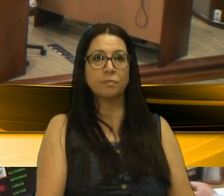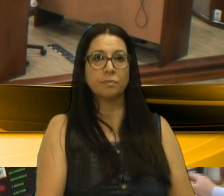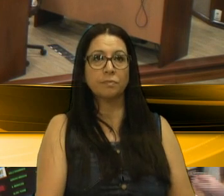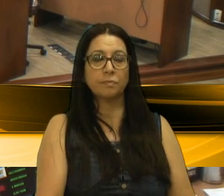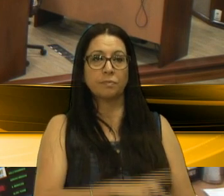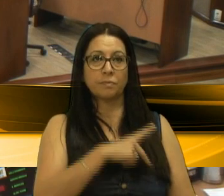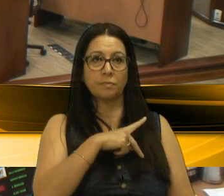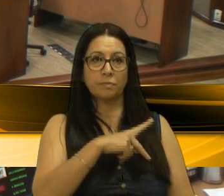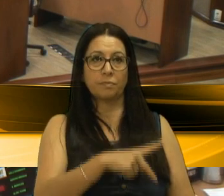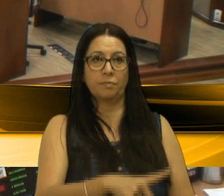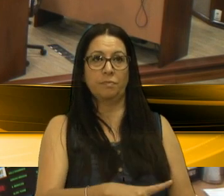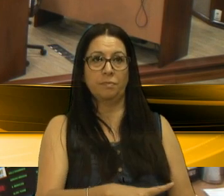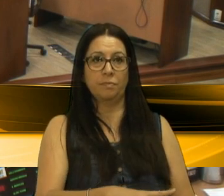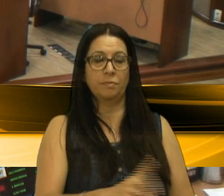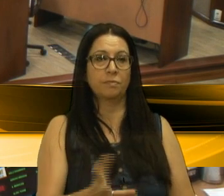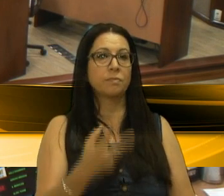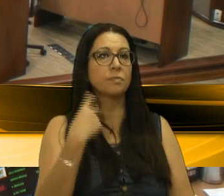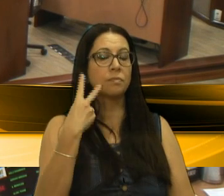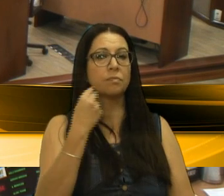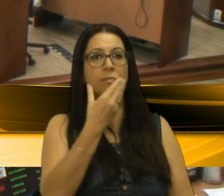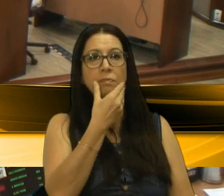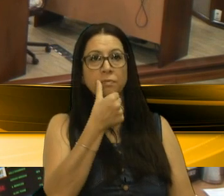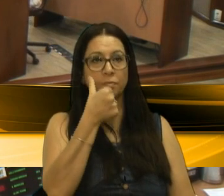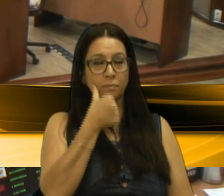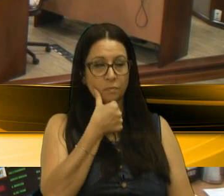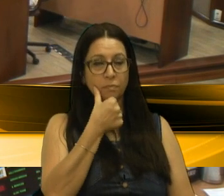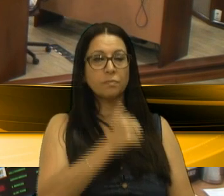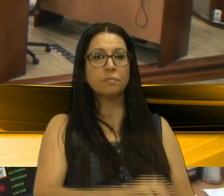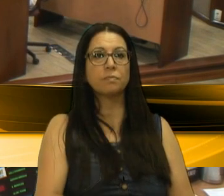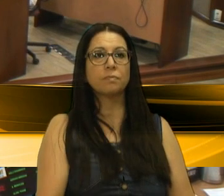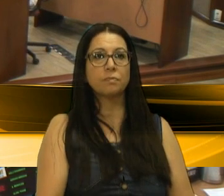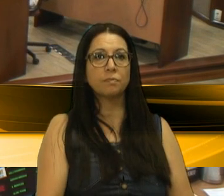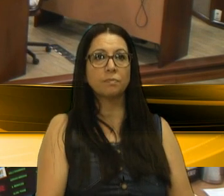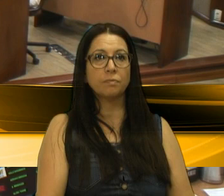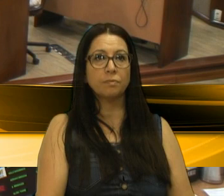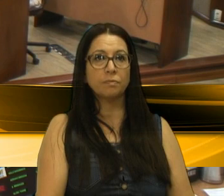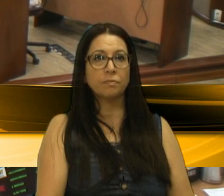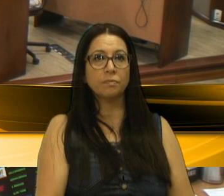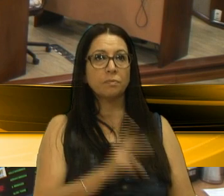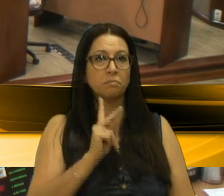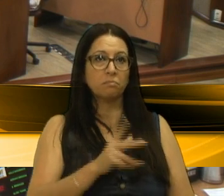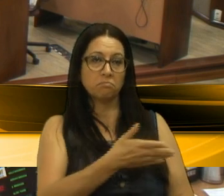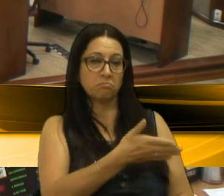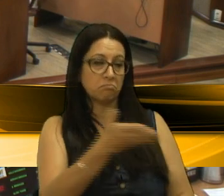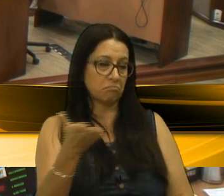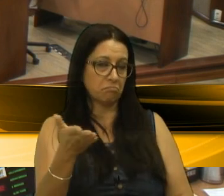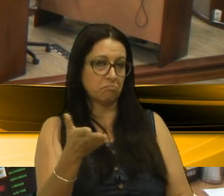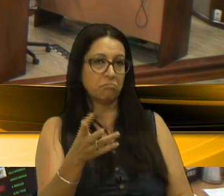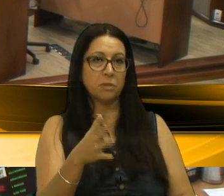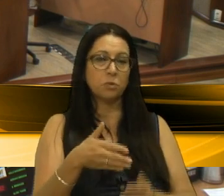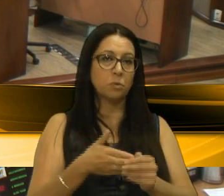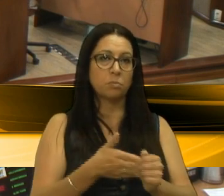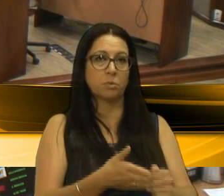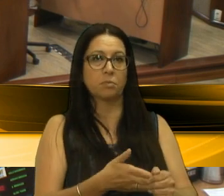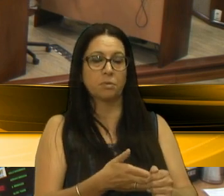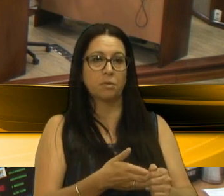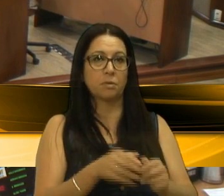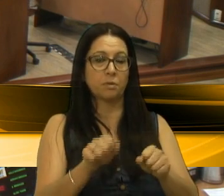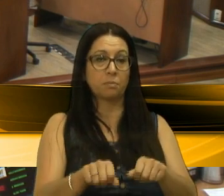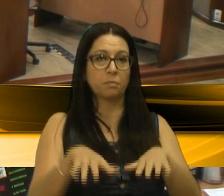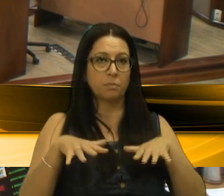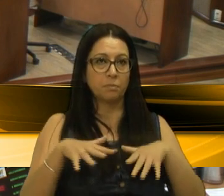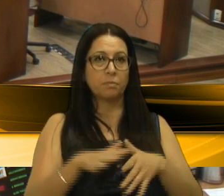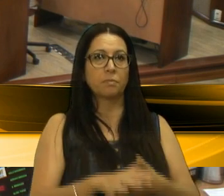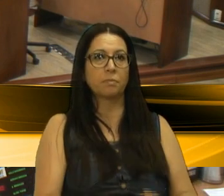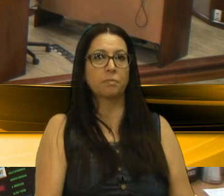senhor presidente, senhores e senhoras vereadoras, a todos que nos acompanham aqui no plenário,